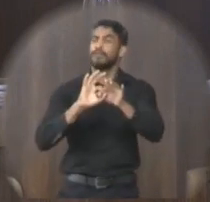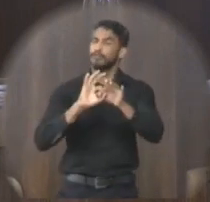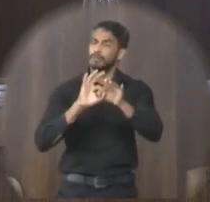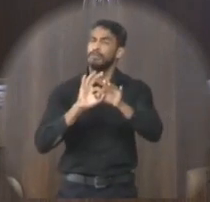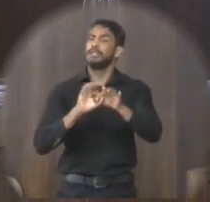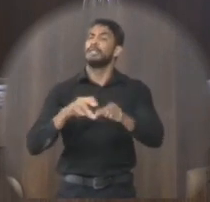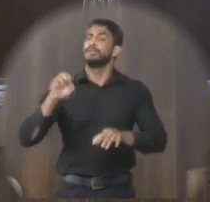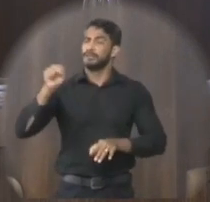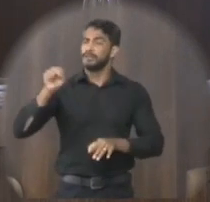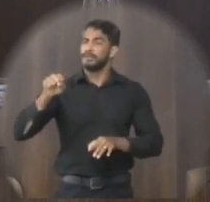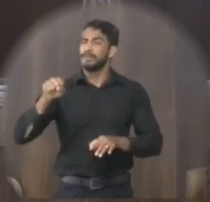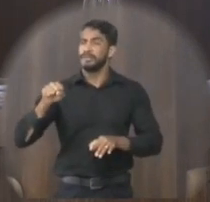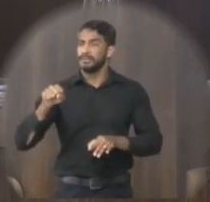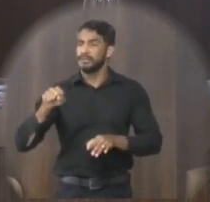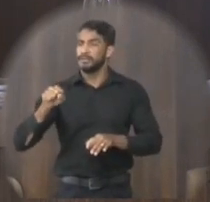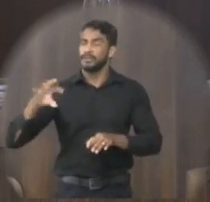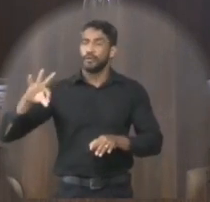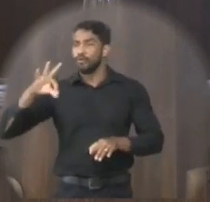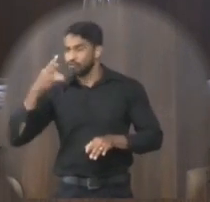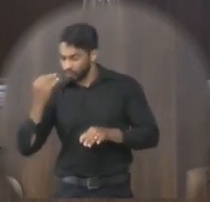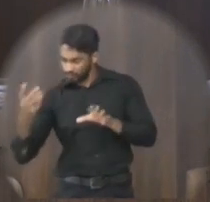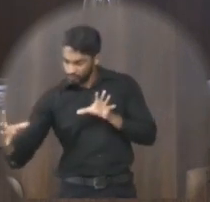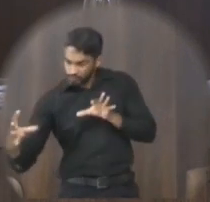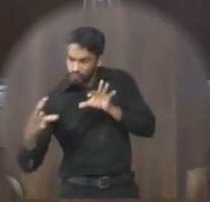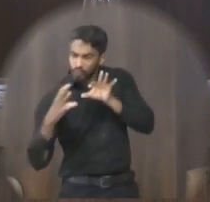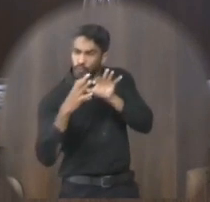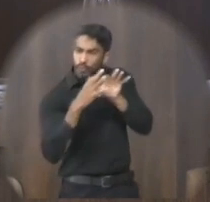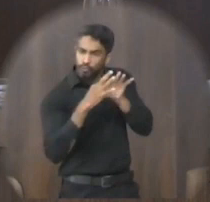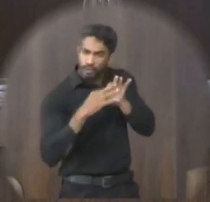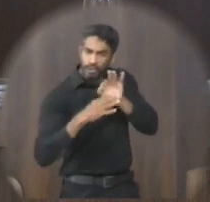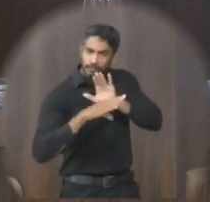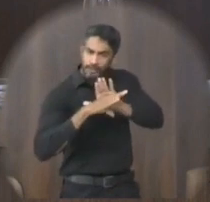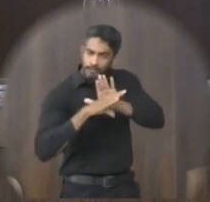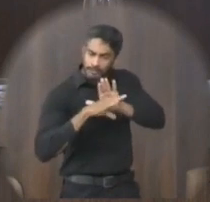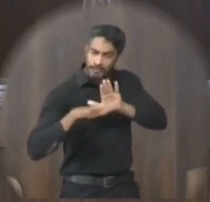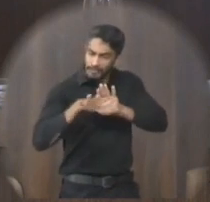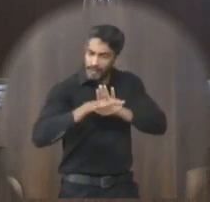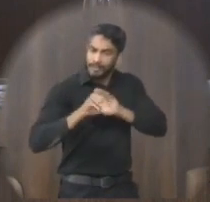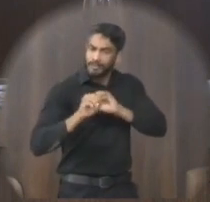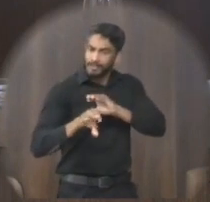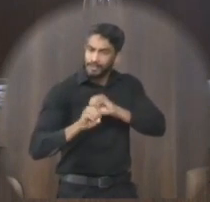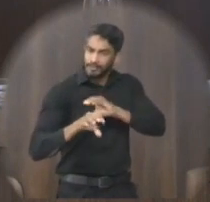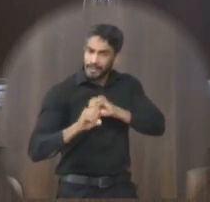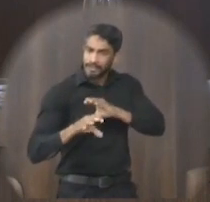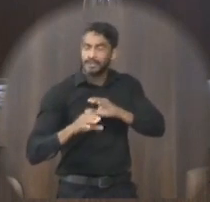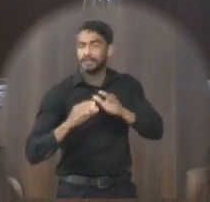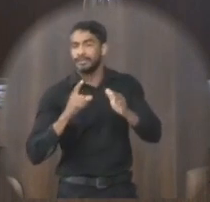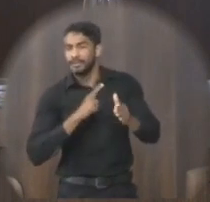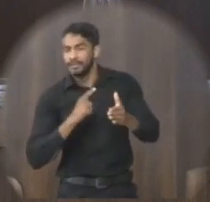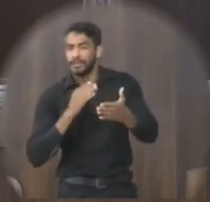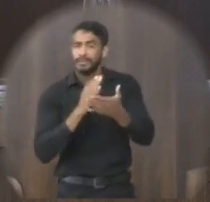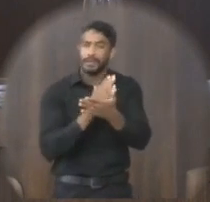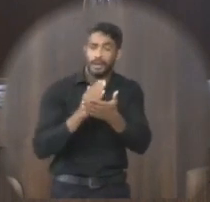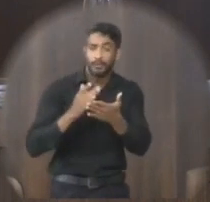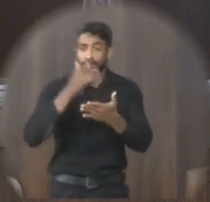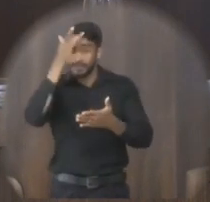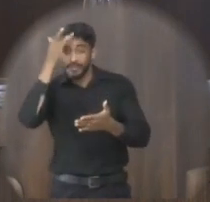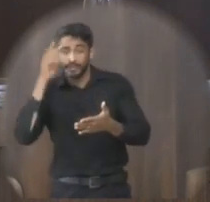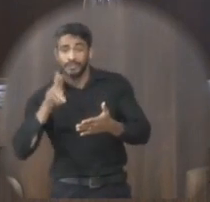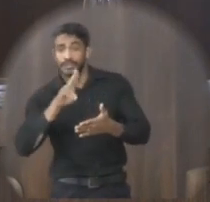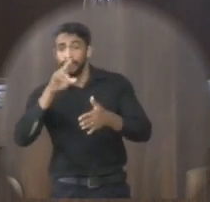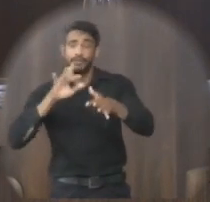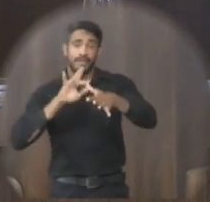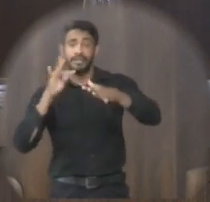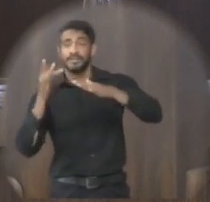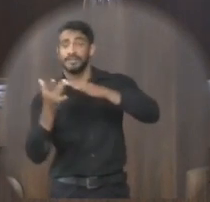mãos dadas está todo mundo unido aqui em prol sim da educação tem algumas pessoas utilizam a rede social aí